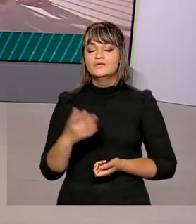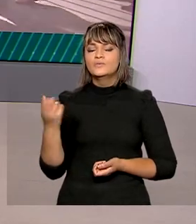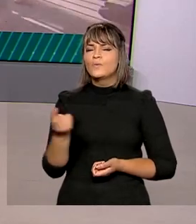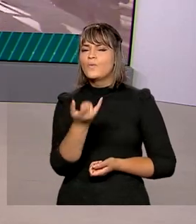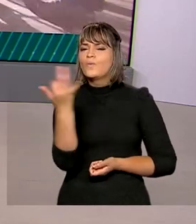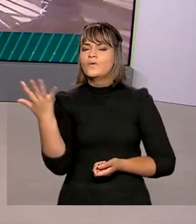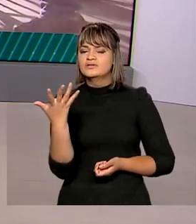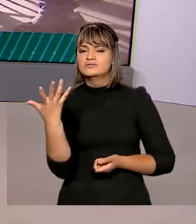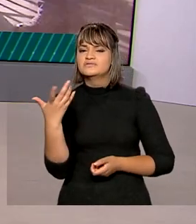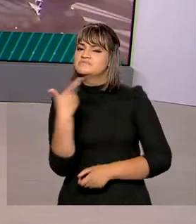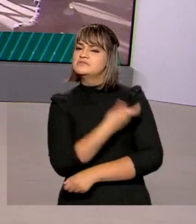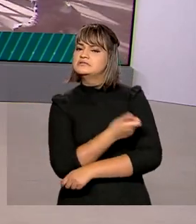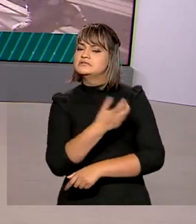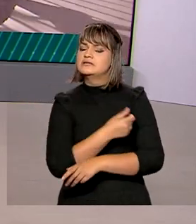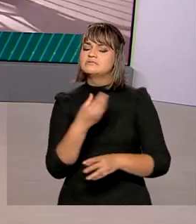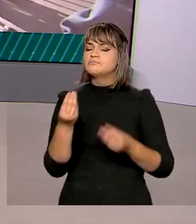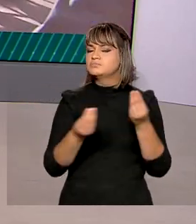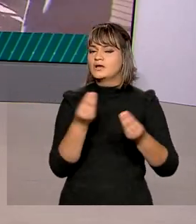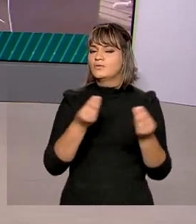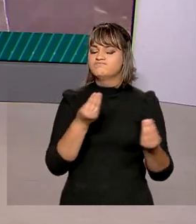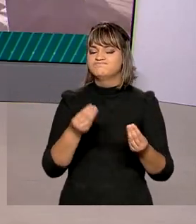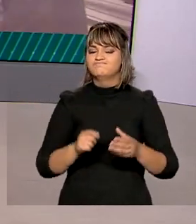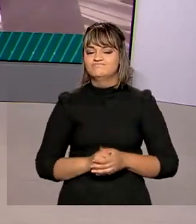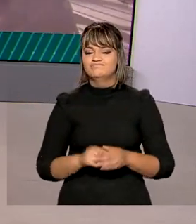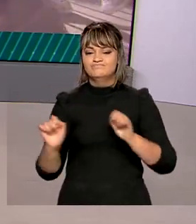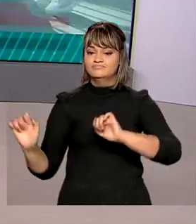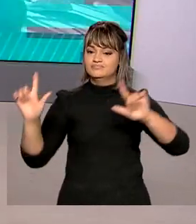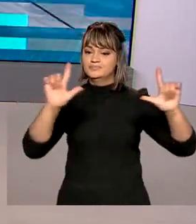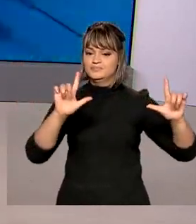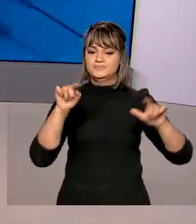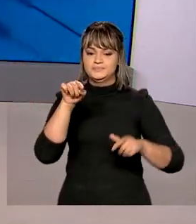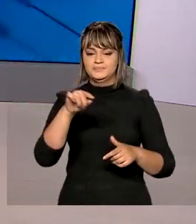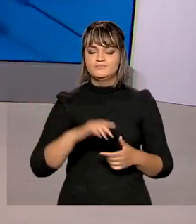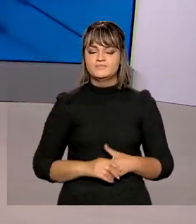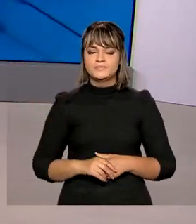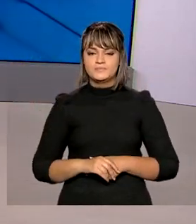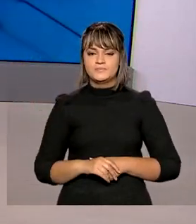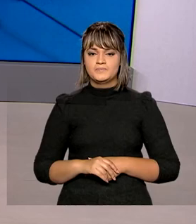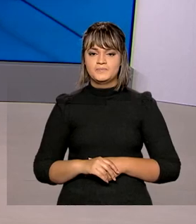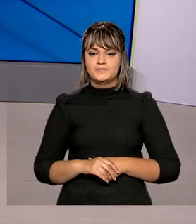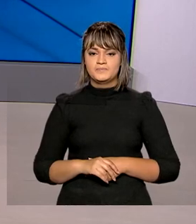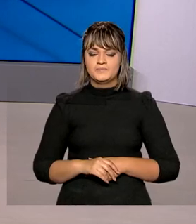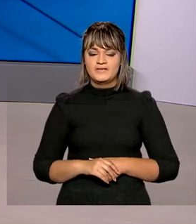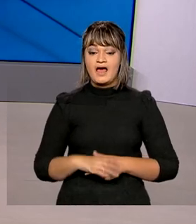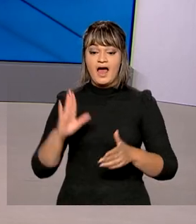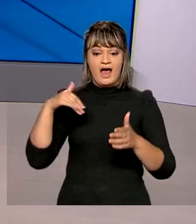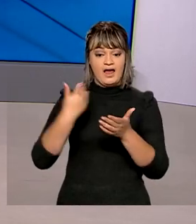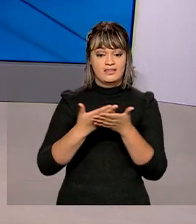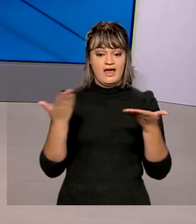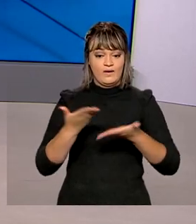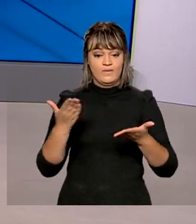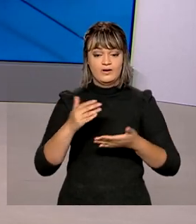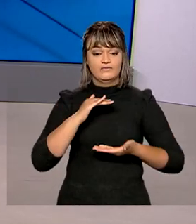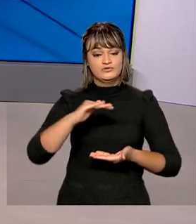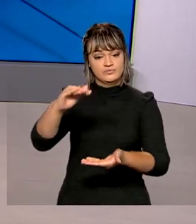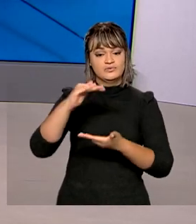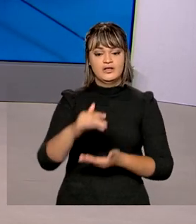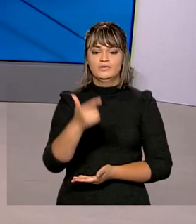números exatos da vacinação contra a Covid-19 pelo Brasil aqui no telão? Olha, até agora foram distribuídas